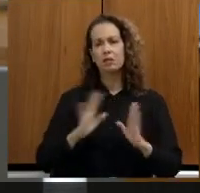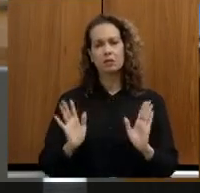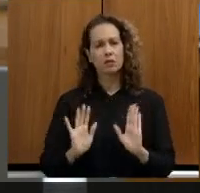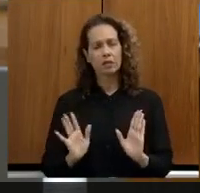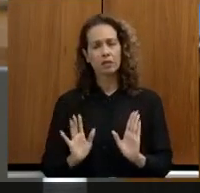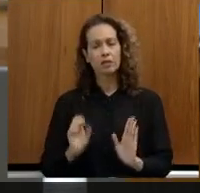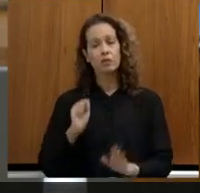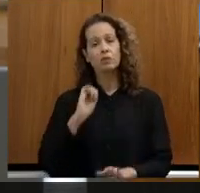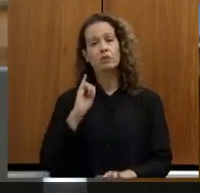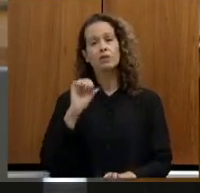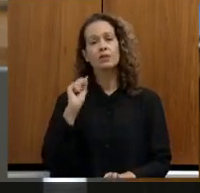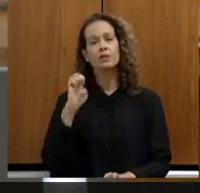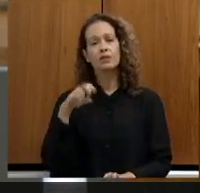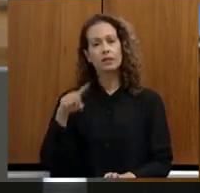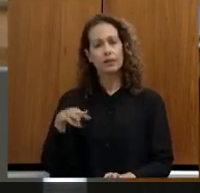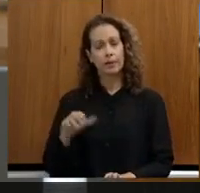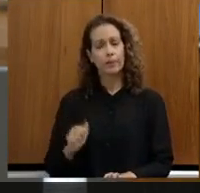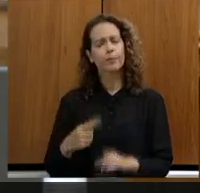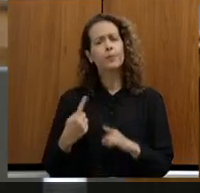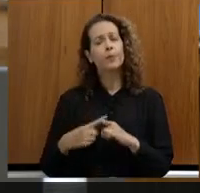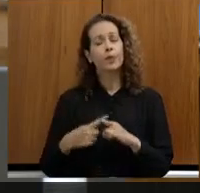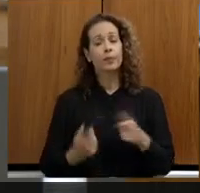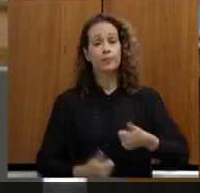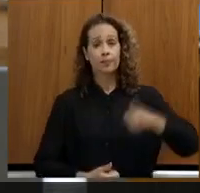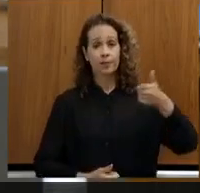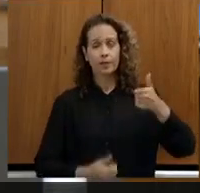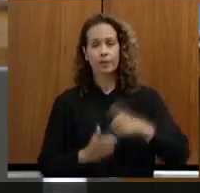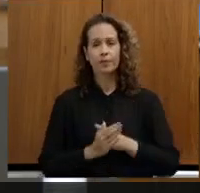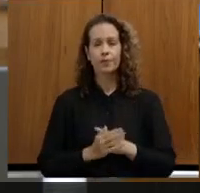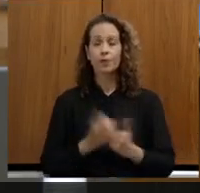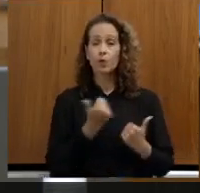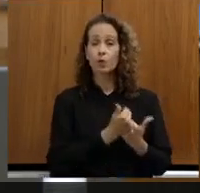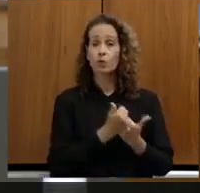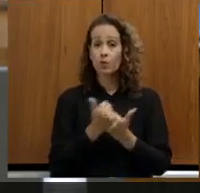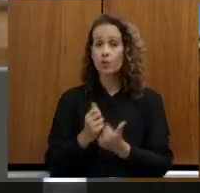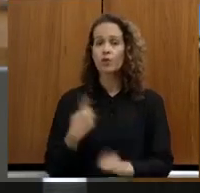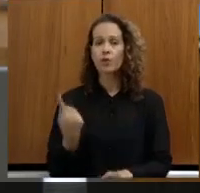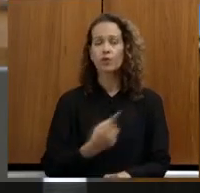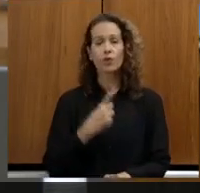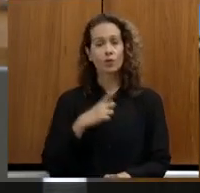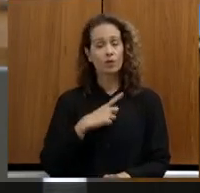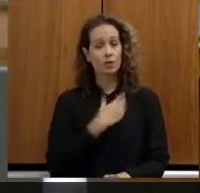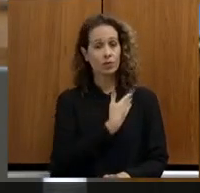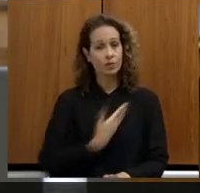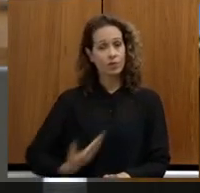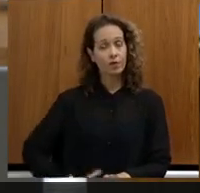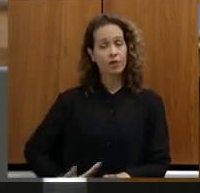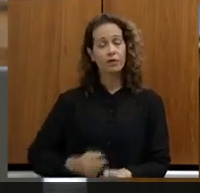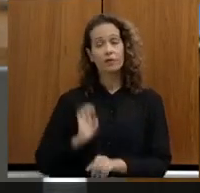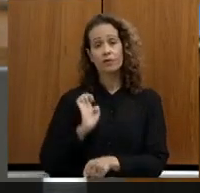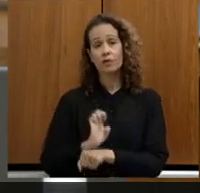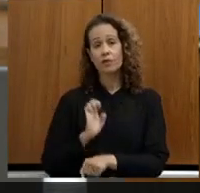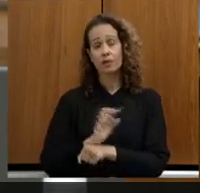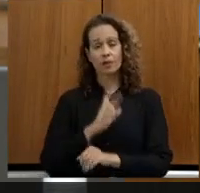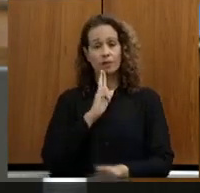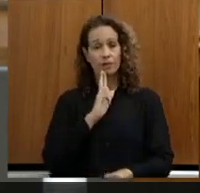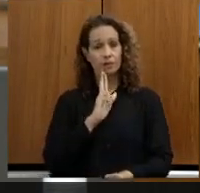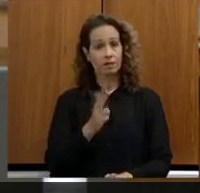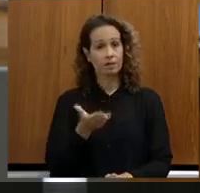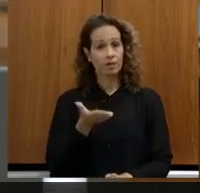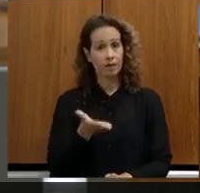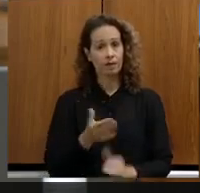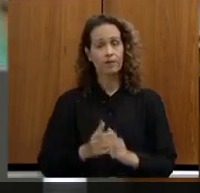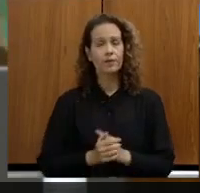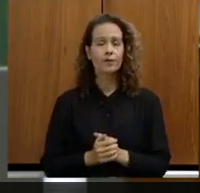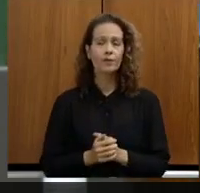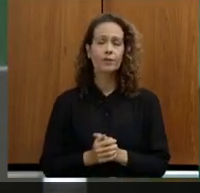SISEMA primeiro ele é um resultado do apoio que nós temos hoje do governo de estado a pauta do meio ambiente não